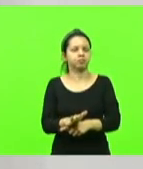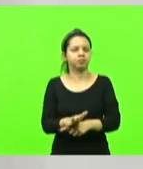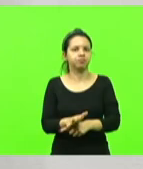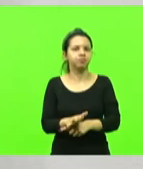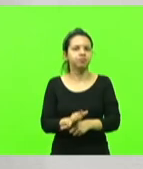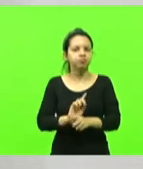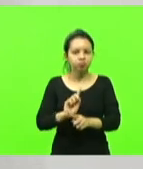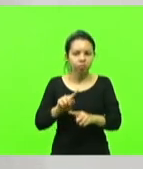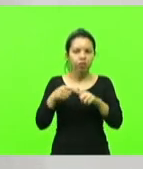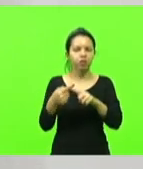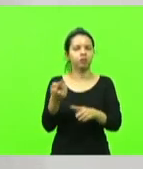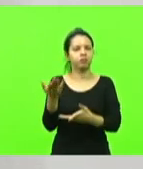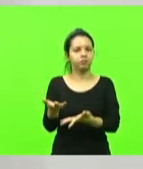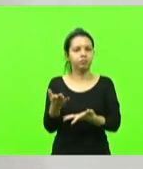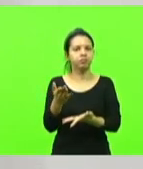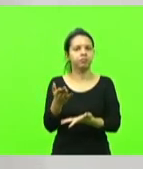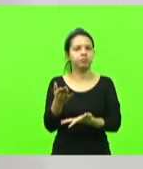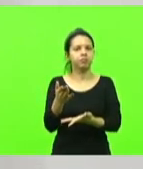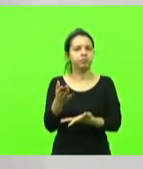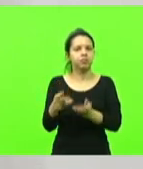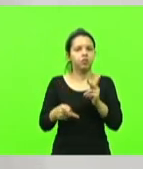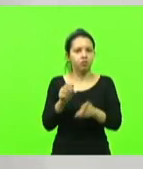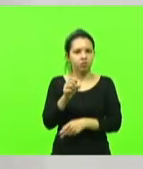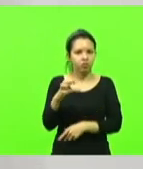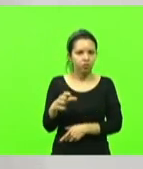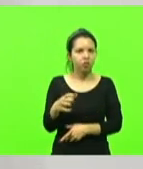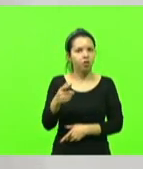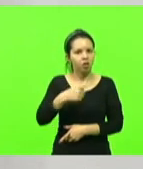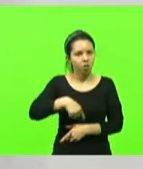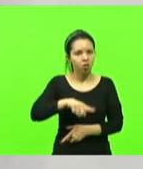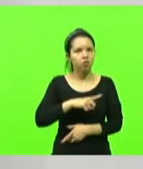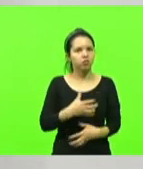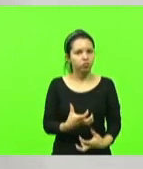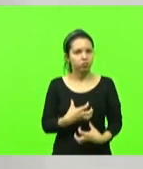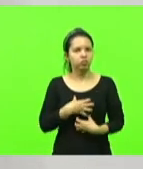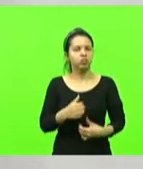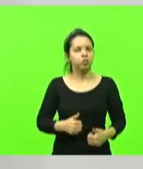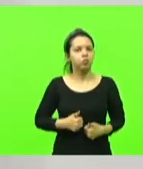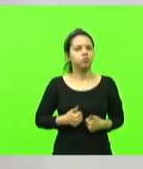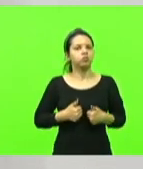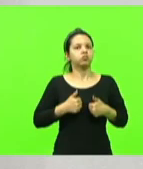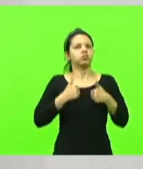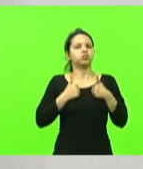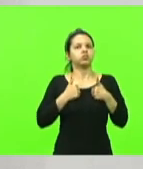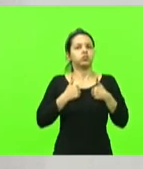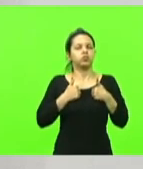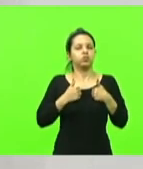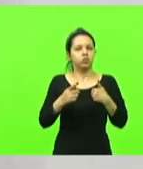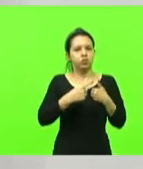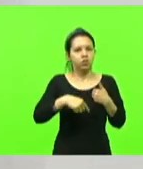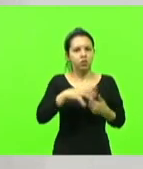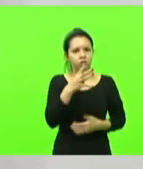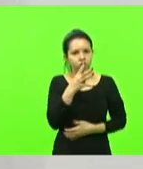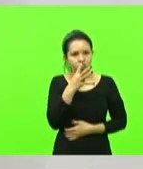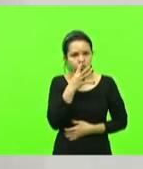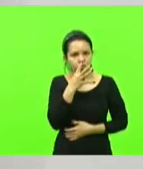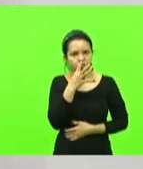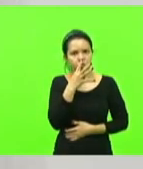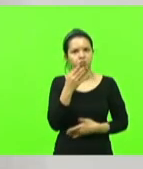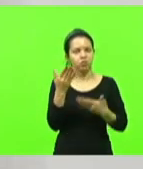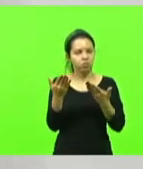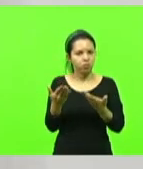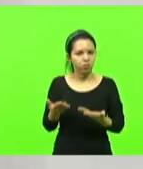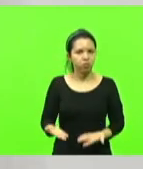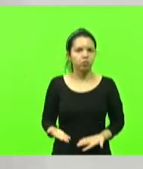do oeste do estado de Santa Catarina, que nos trouxe orgulho, aumentou ainda mais a admiração por V. Exª, por essa